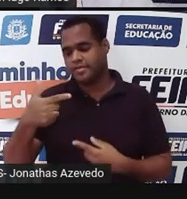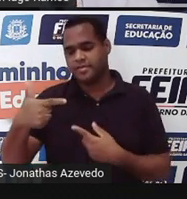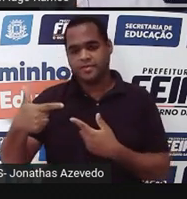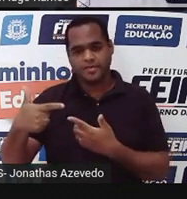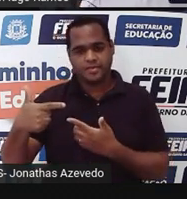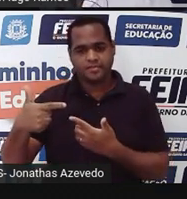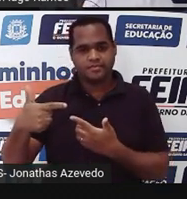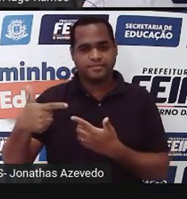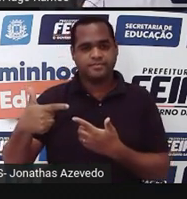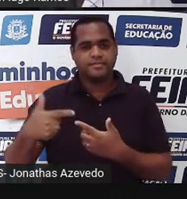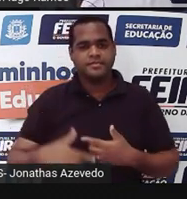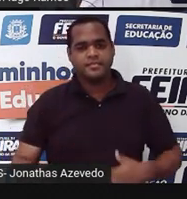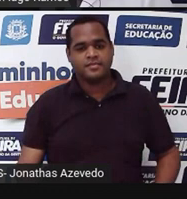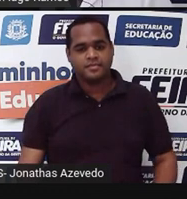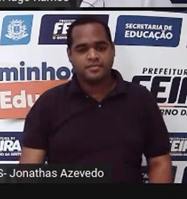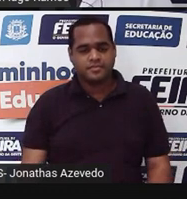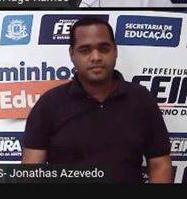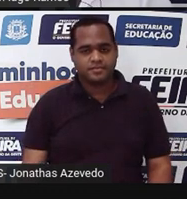72.